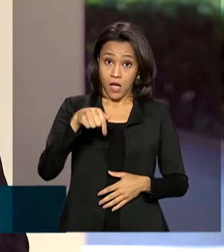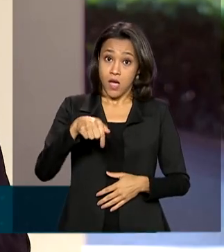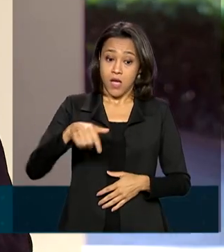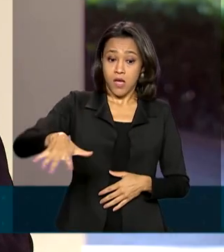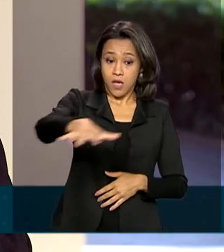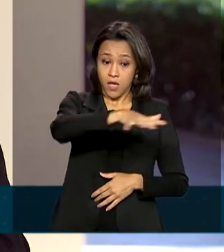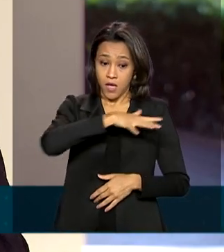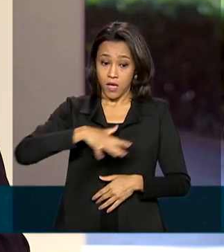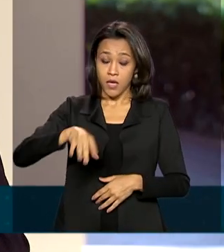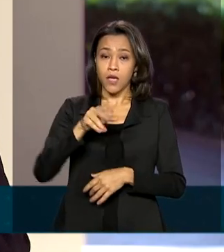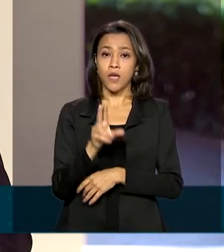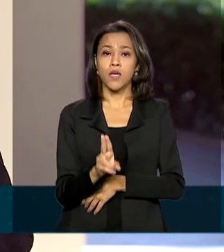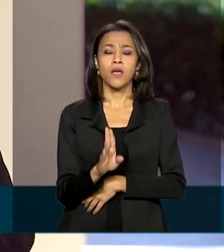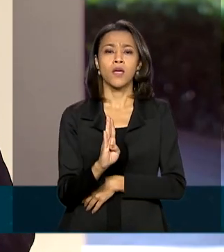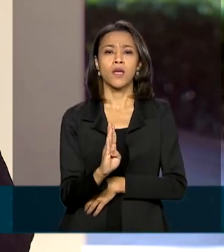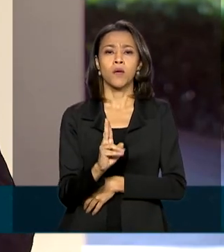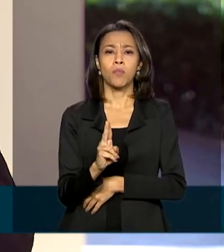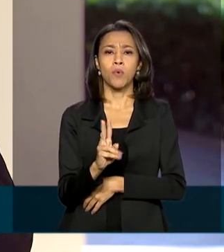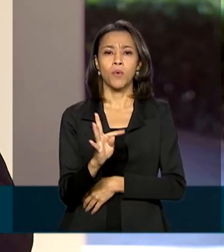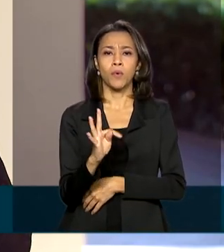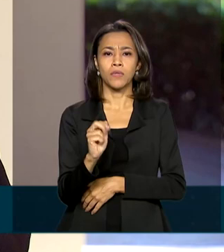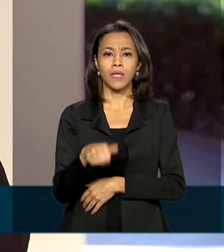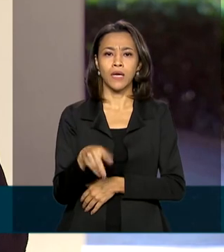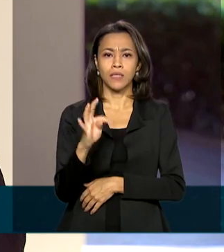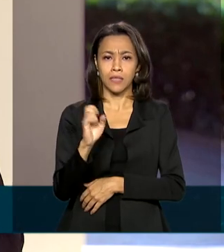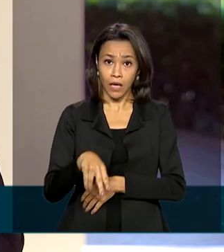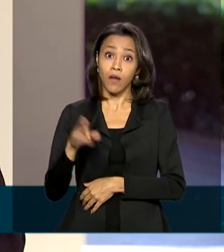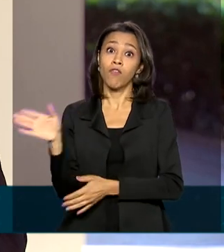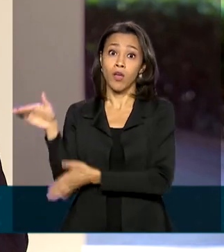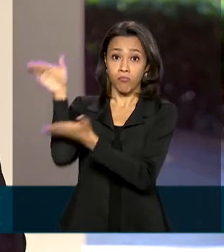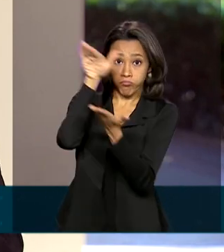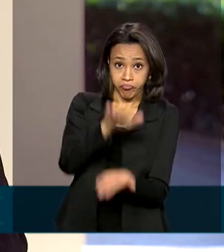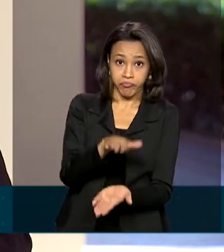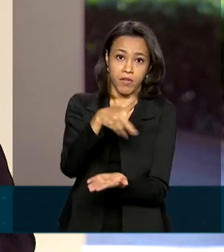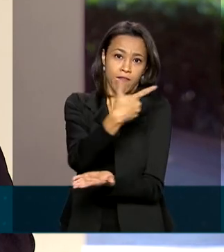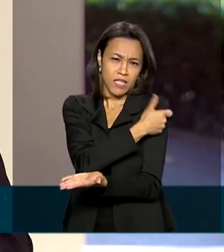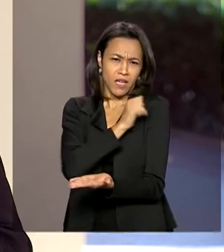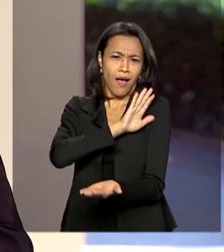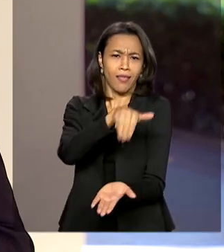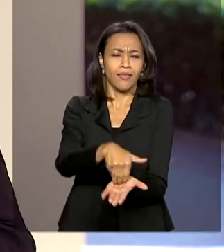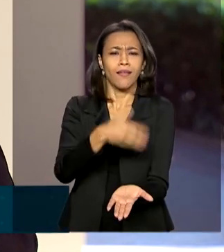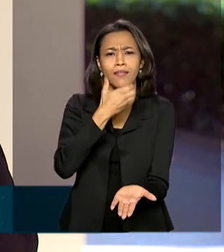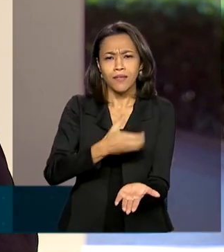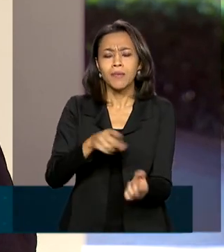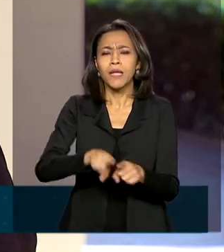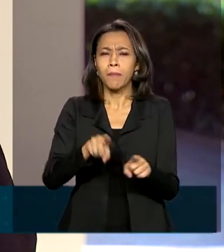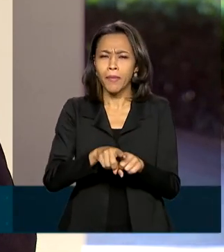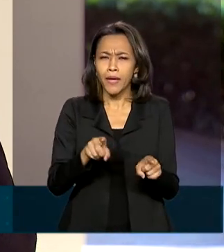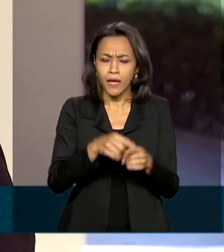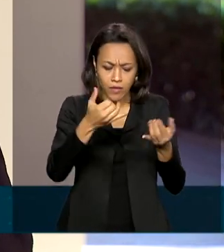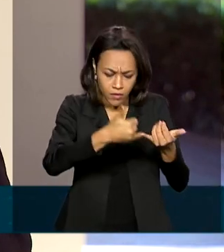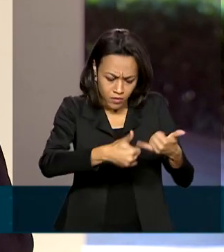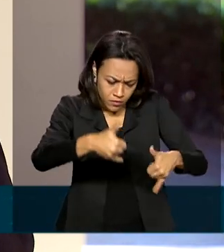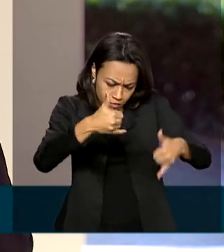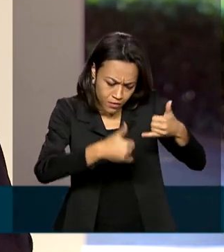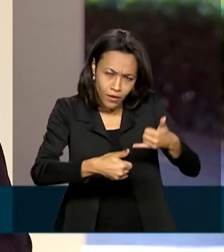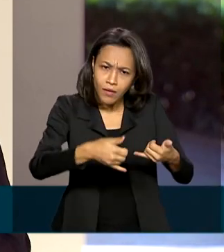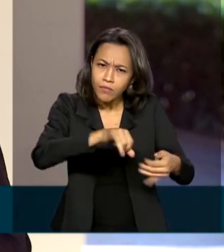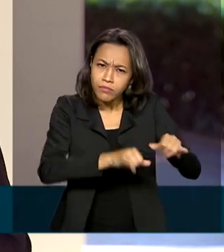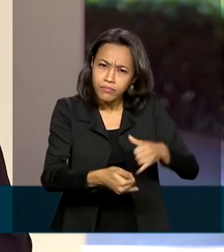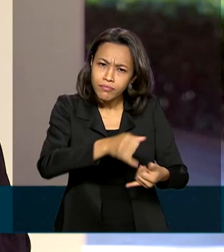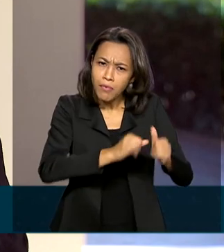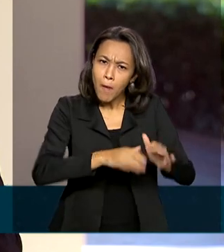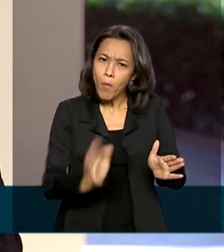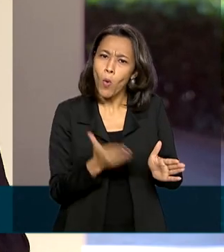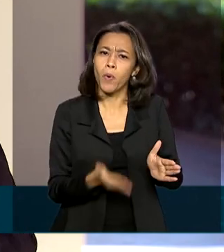receber 15 milhões de doses da vacina vindas da China até dezembro, além de matéria-prima para produzir mais 45 milhões